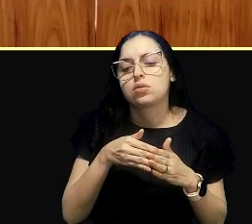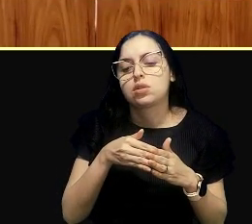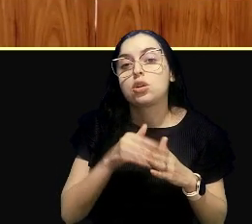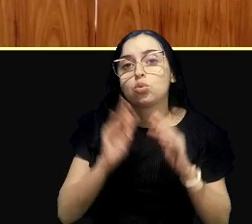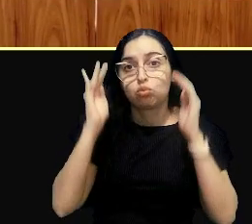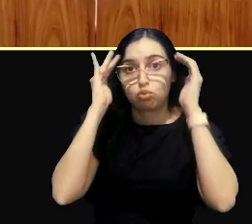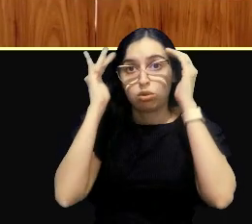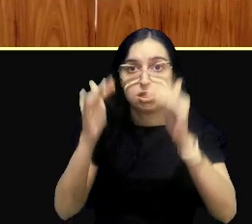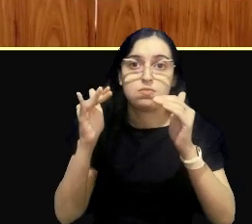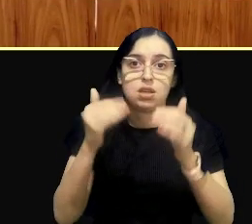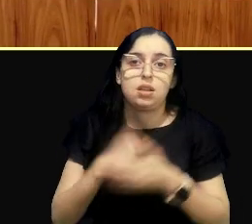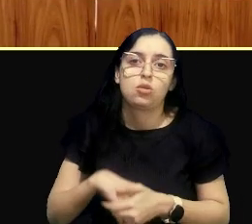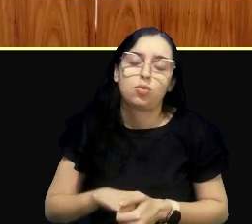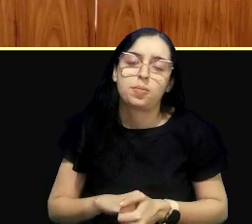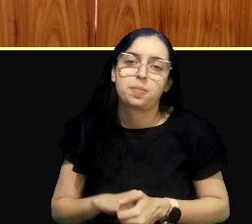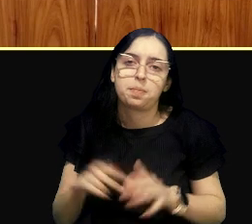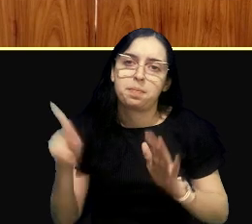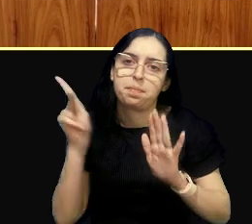competência ali própria,